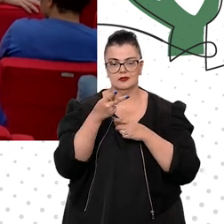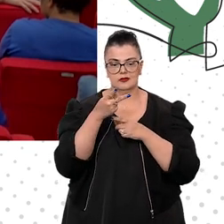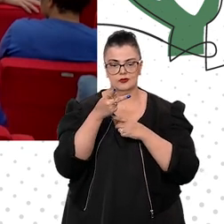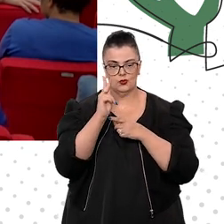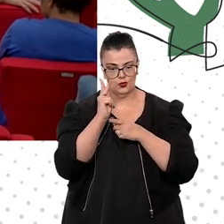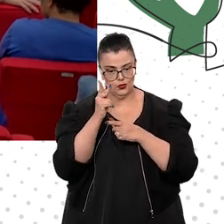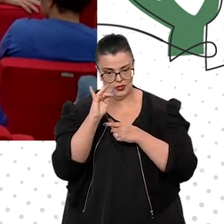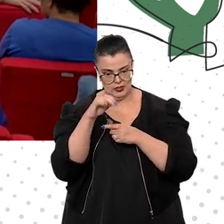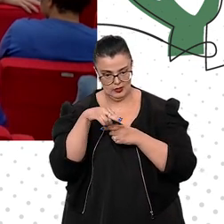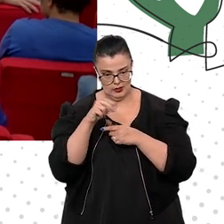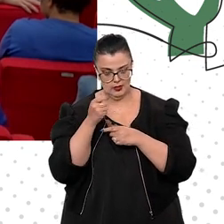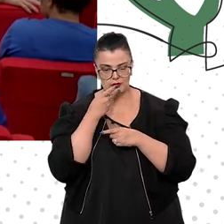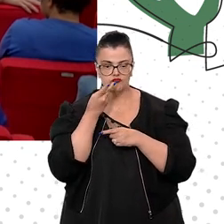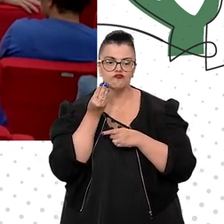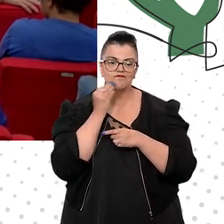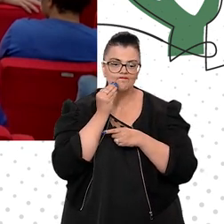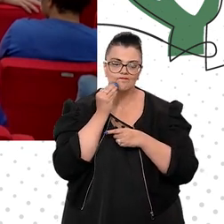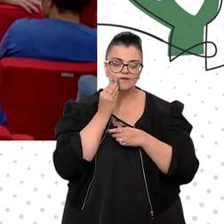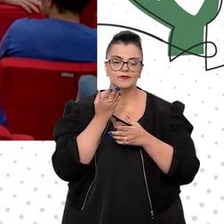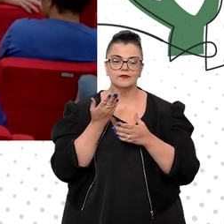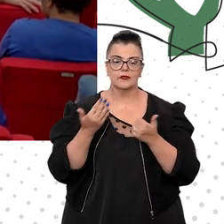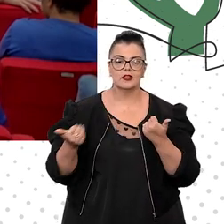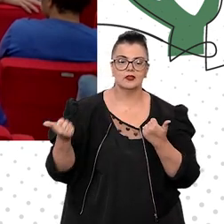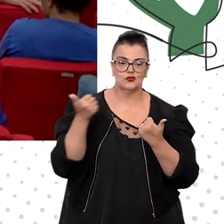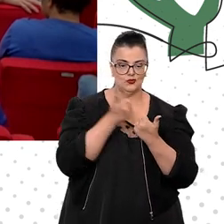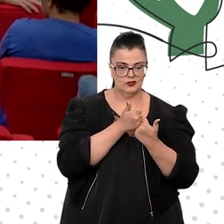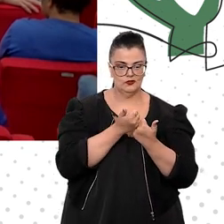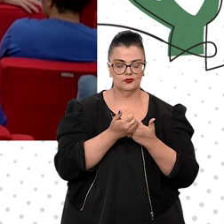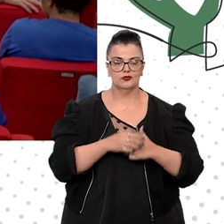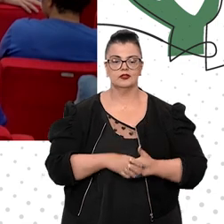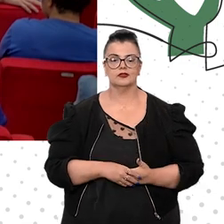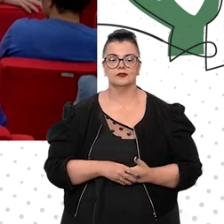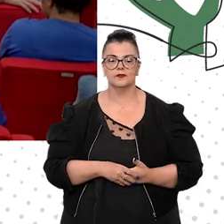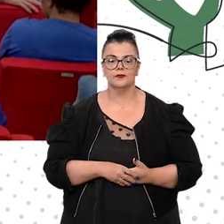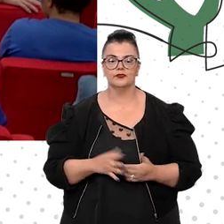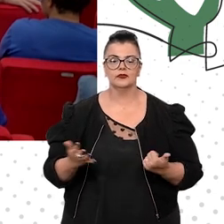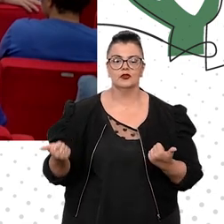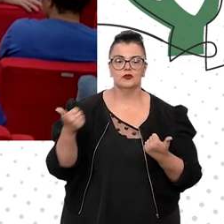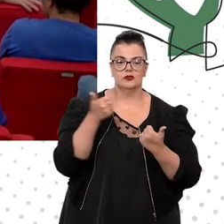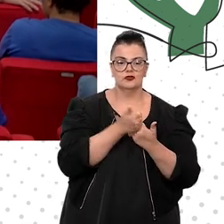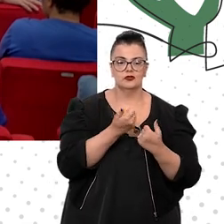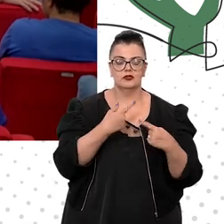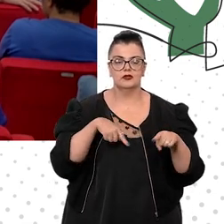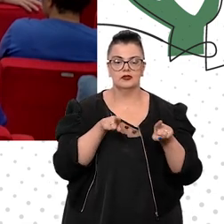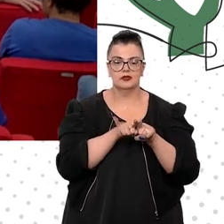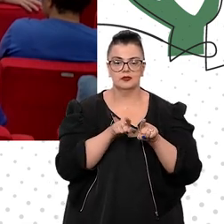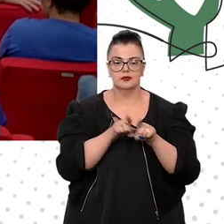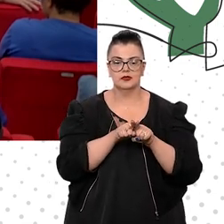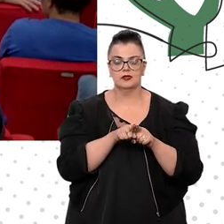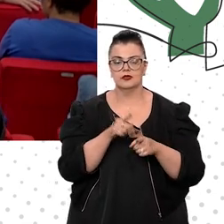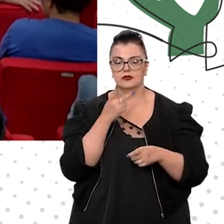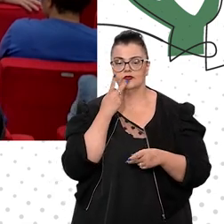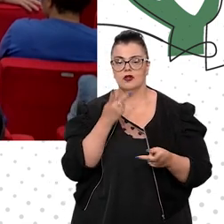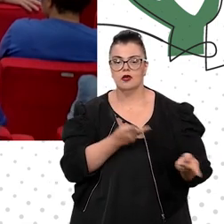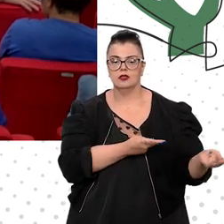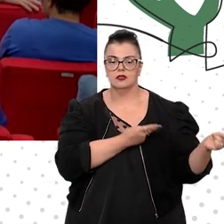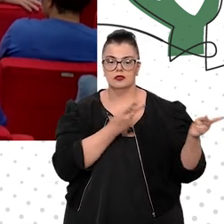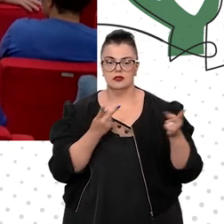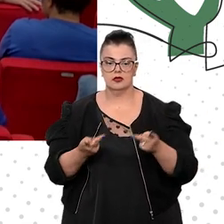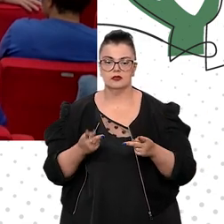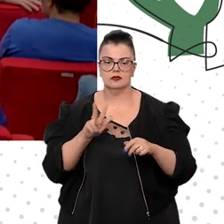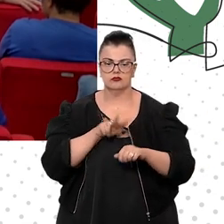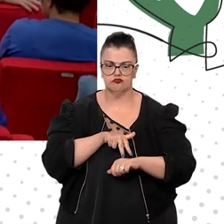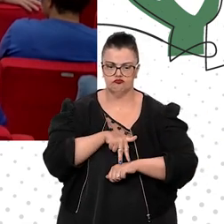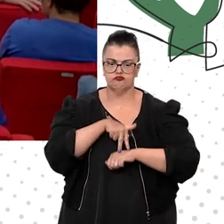deveria substituí-la. E deveria substituí-la também por trazer ele esta